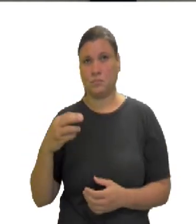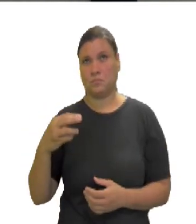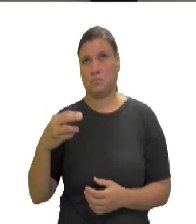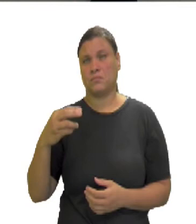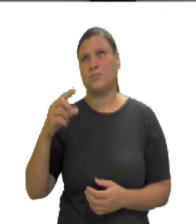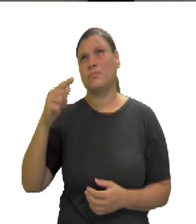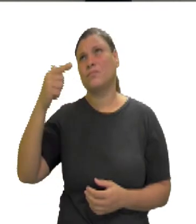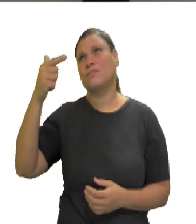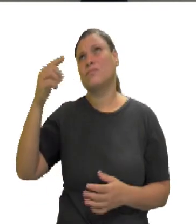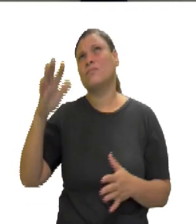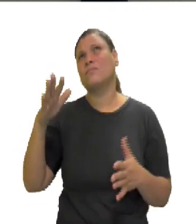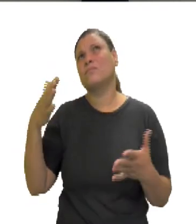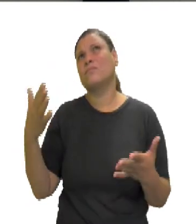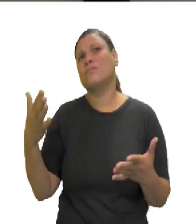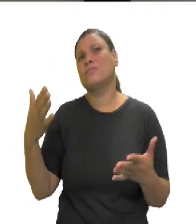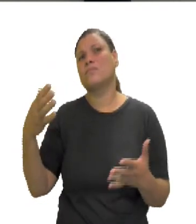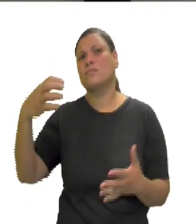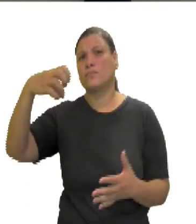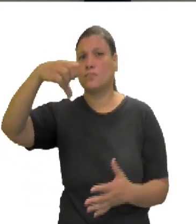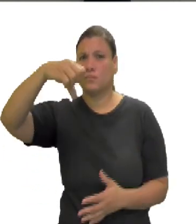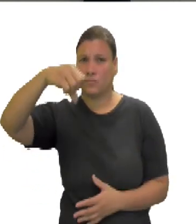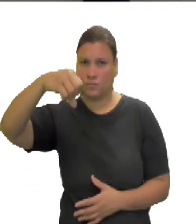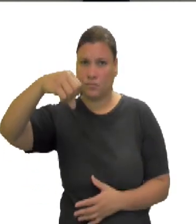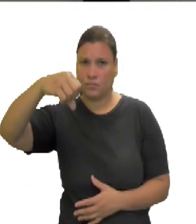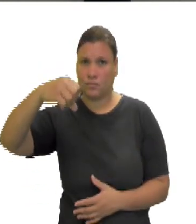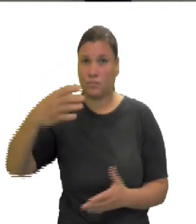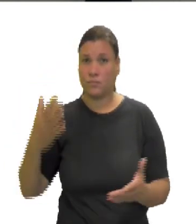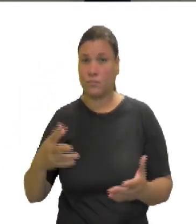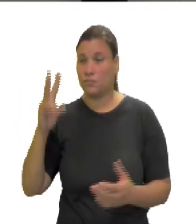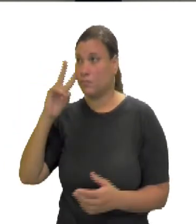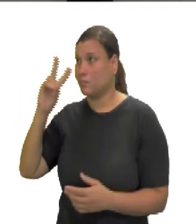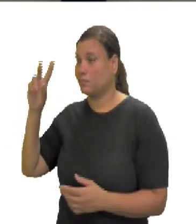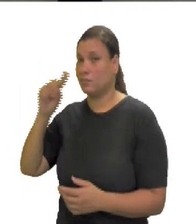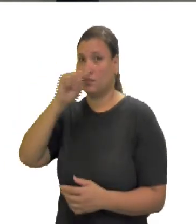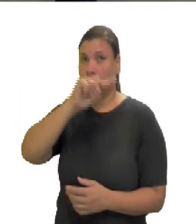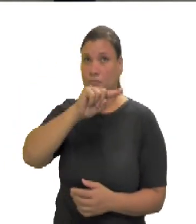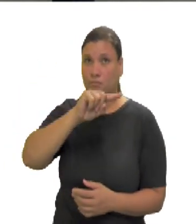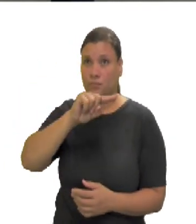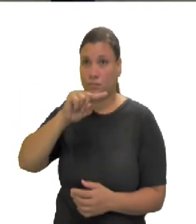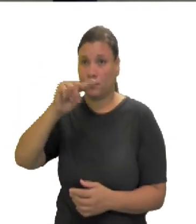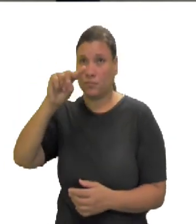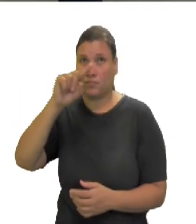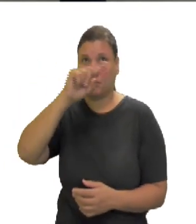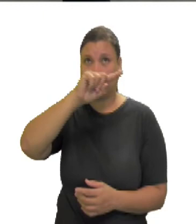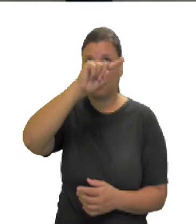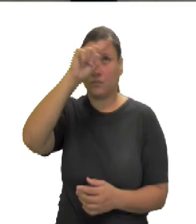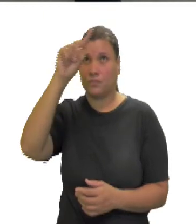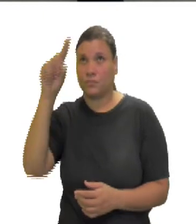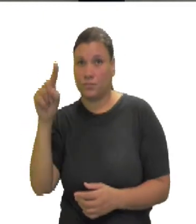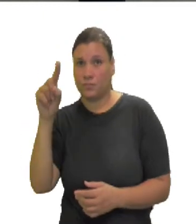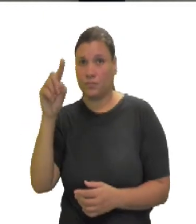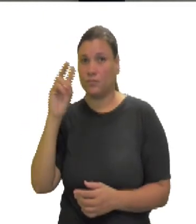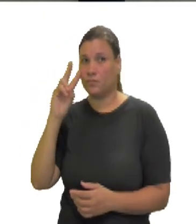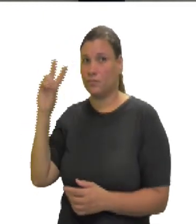9. Então, vamos resolver aqui. 40 vezes 3, 120.